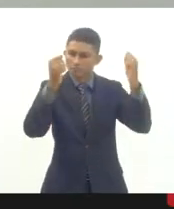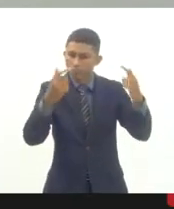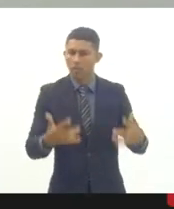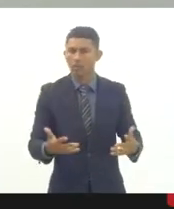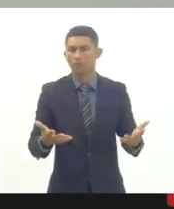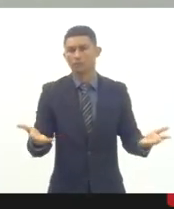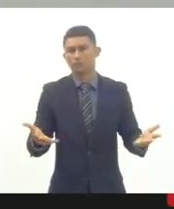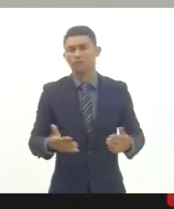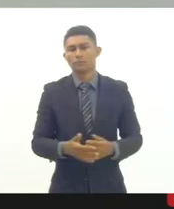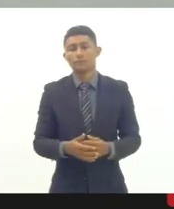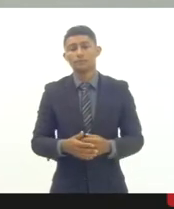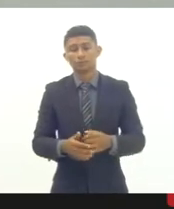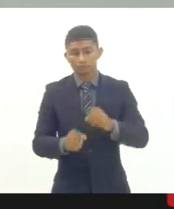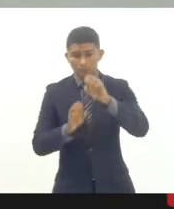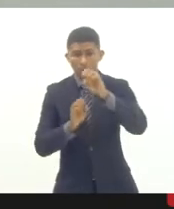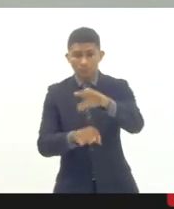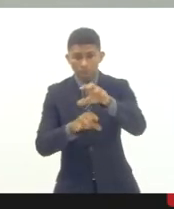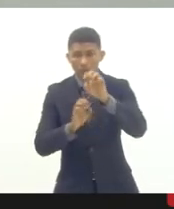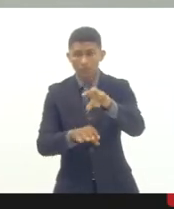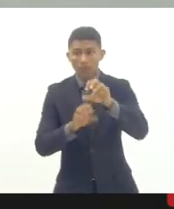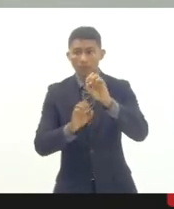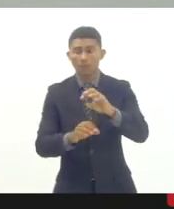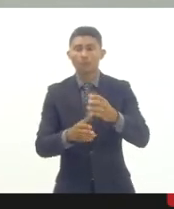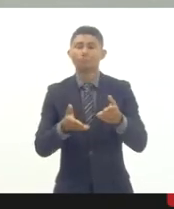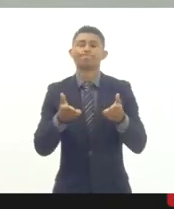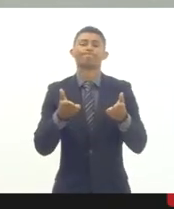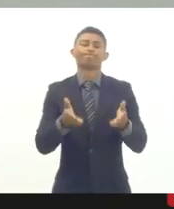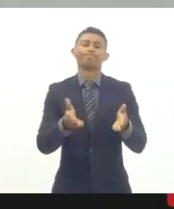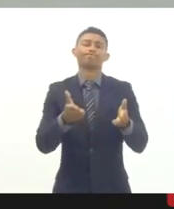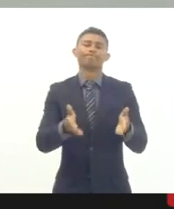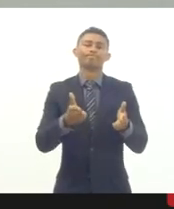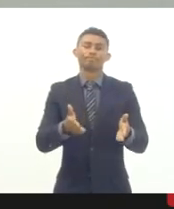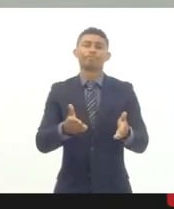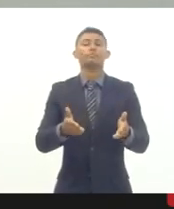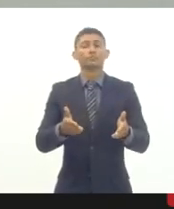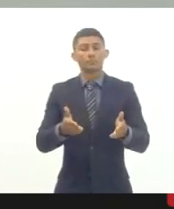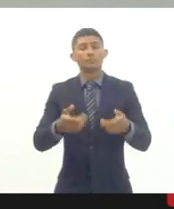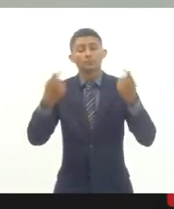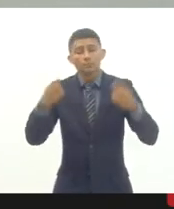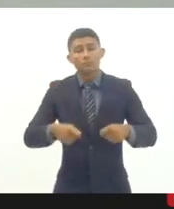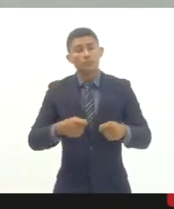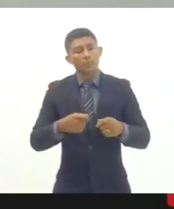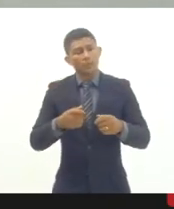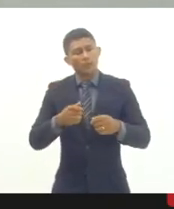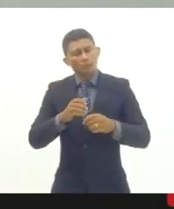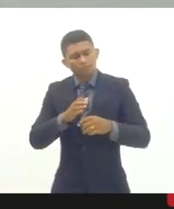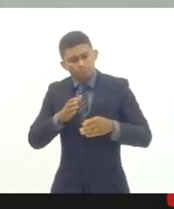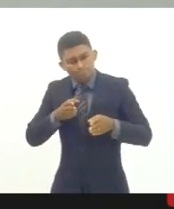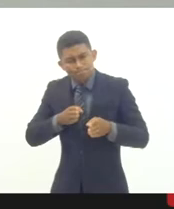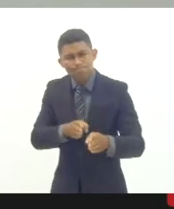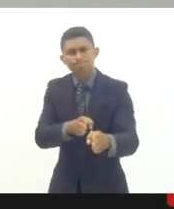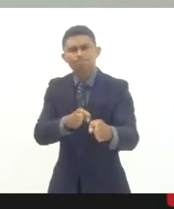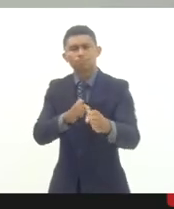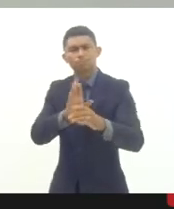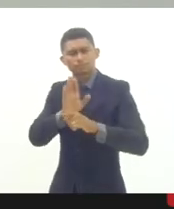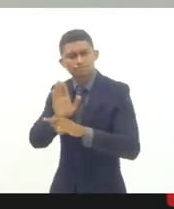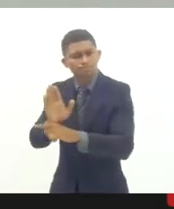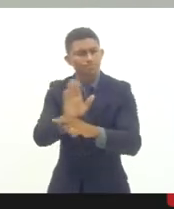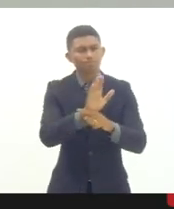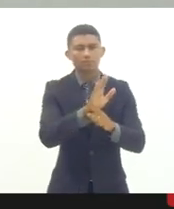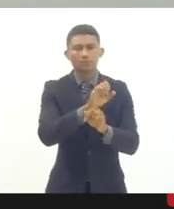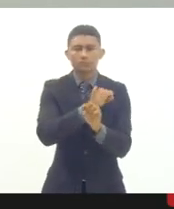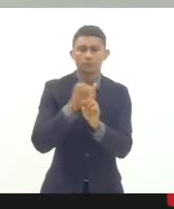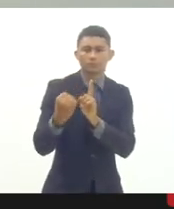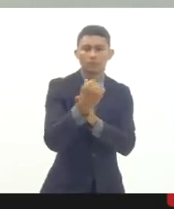Então, a educação teria todo um caminhar de manutenção dessa estrutura social,